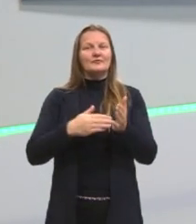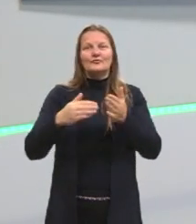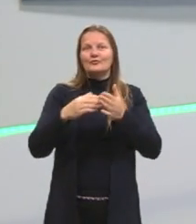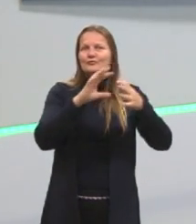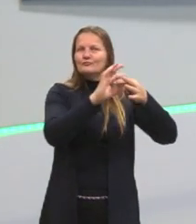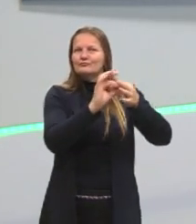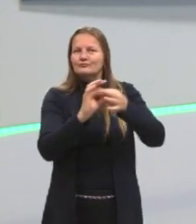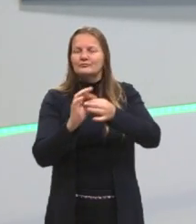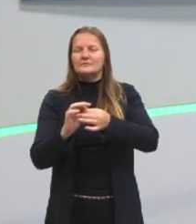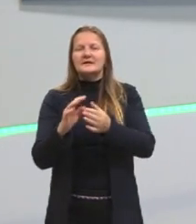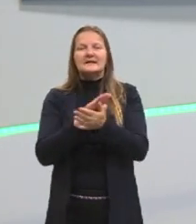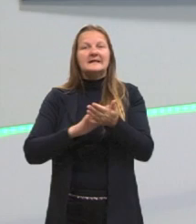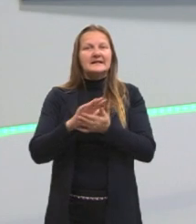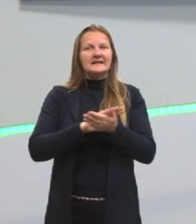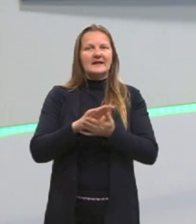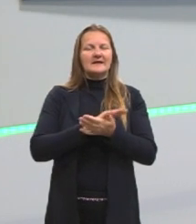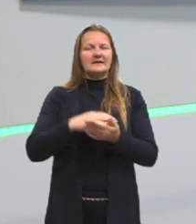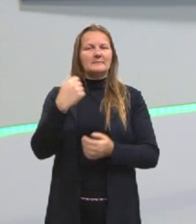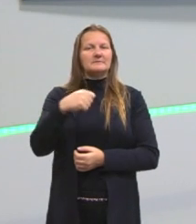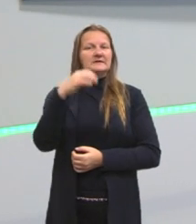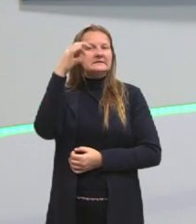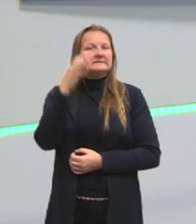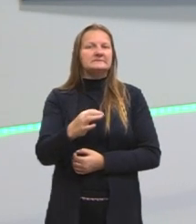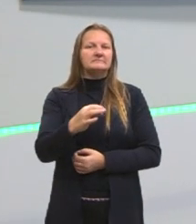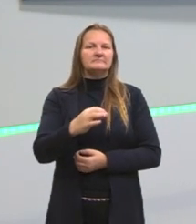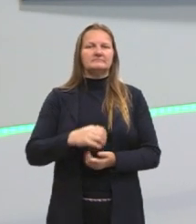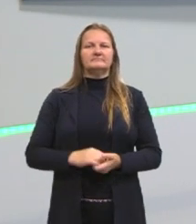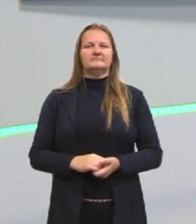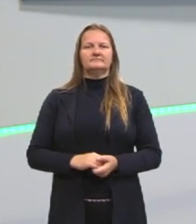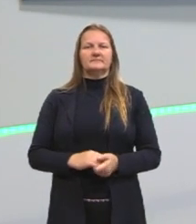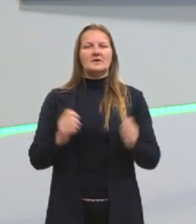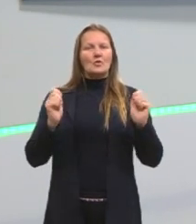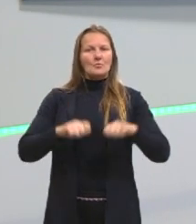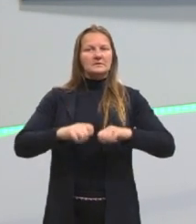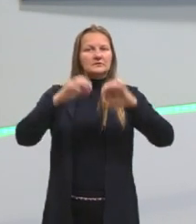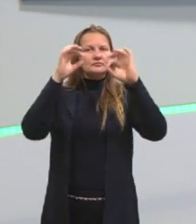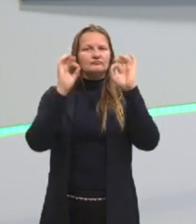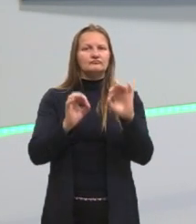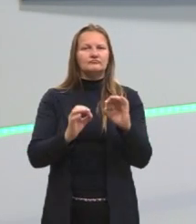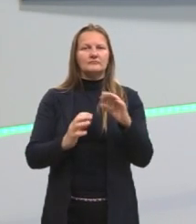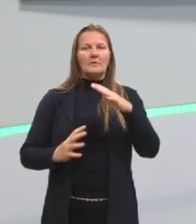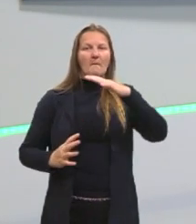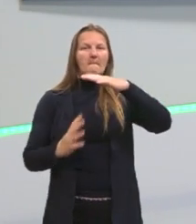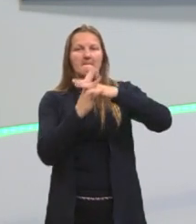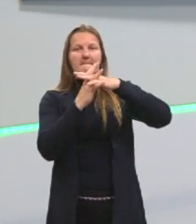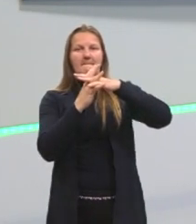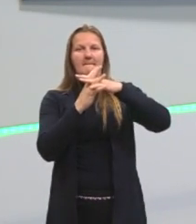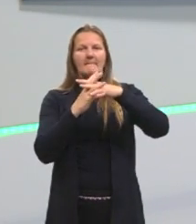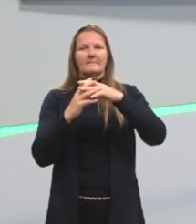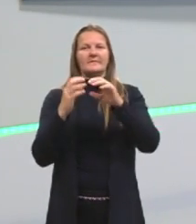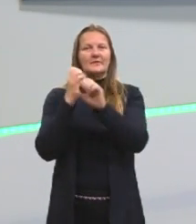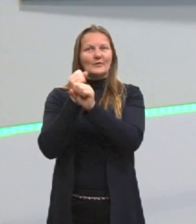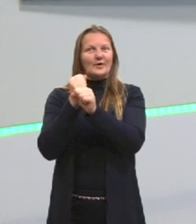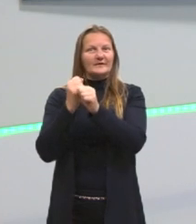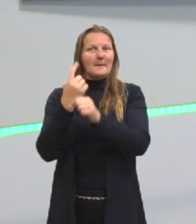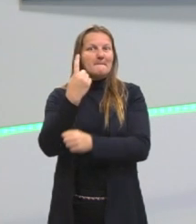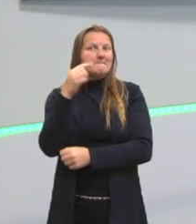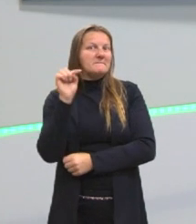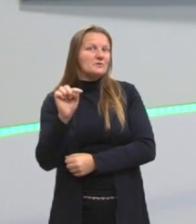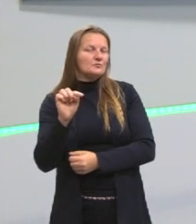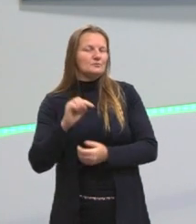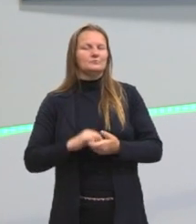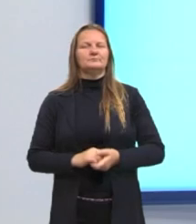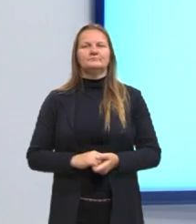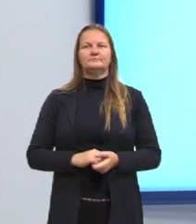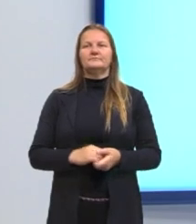sem ferir o que precisa ter nas competências, para que ela ganhe a nota máxima em cada uma das competências. E eu trouxe